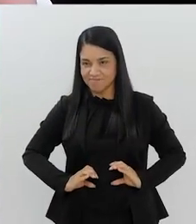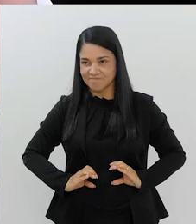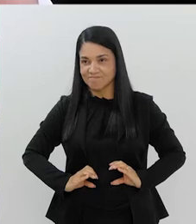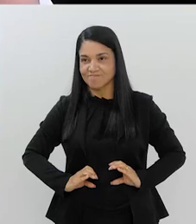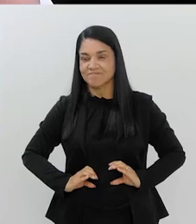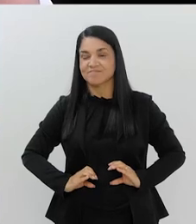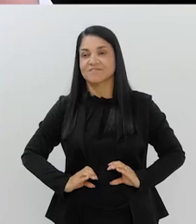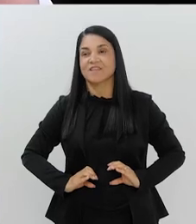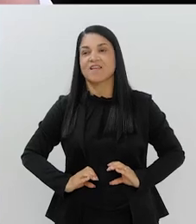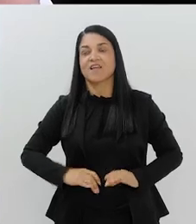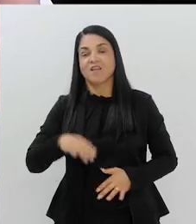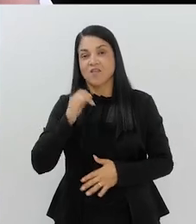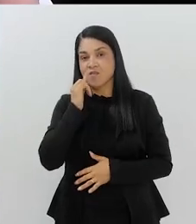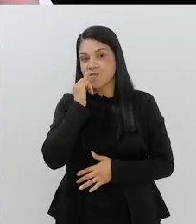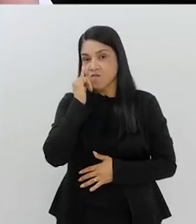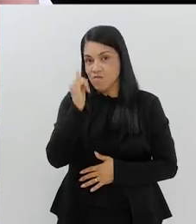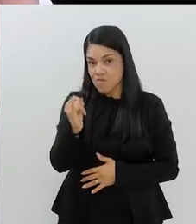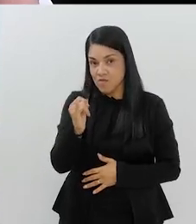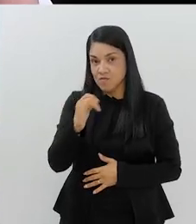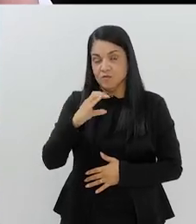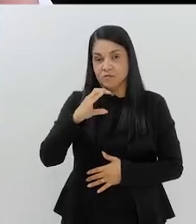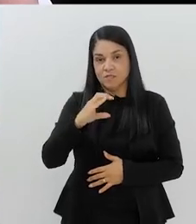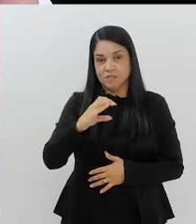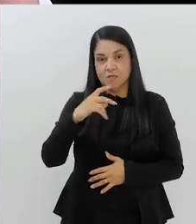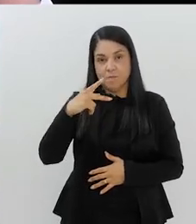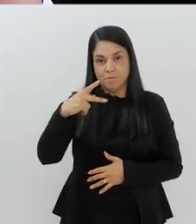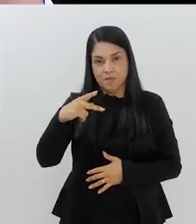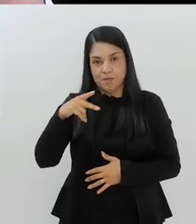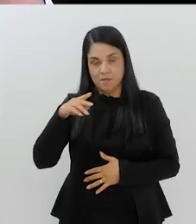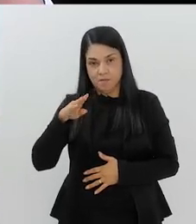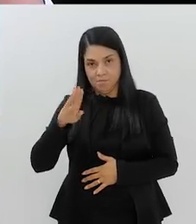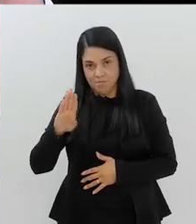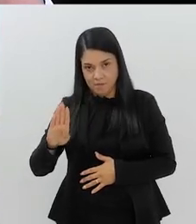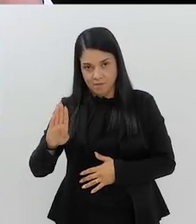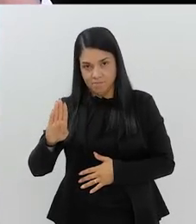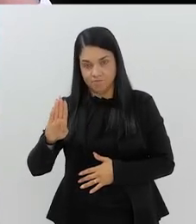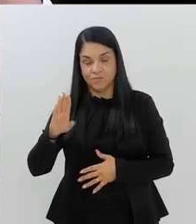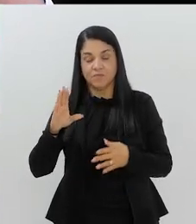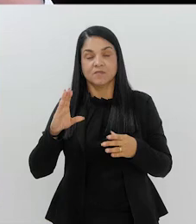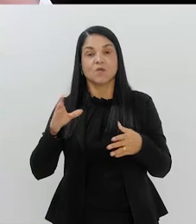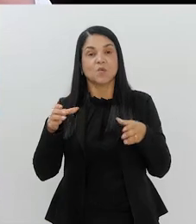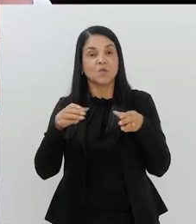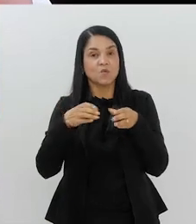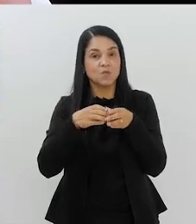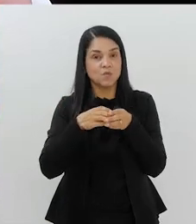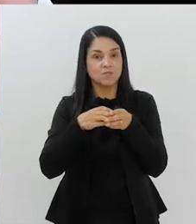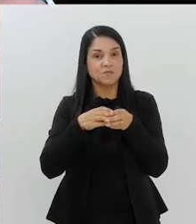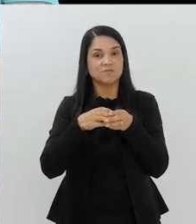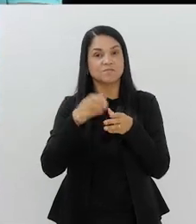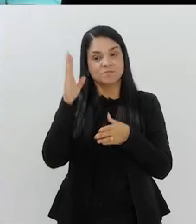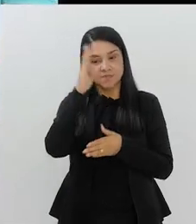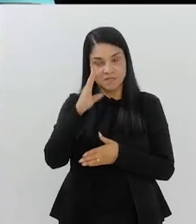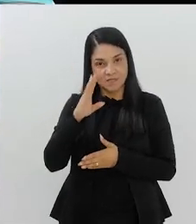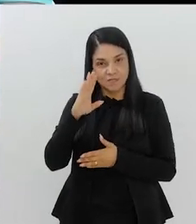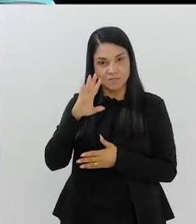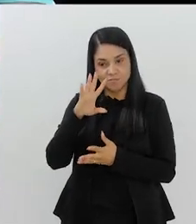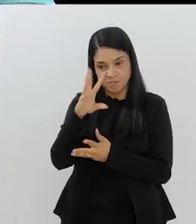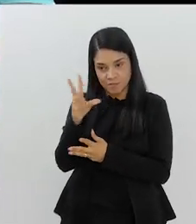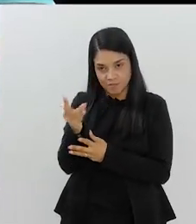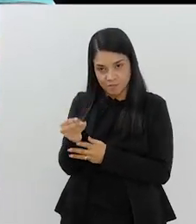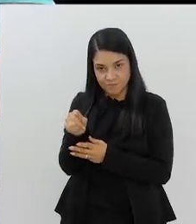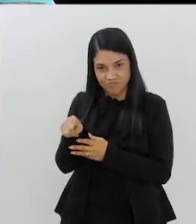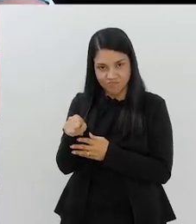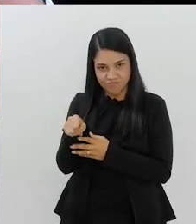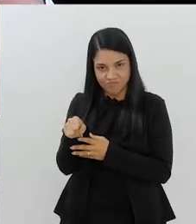E eu queria dizer agora, falando do CBCP, do Comitê Brasileiro de Clubes Paralímpicos, que atleta